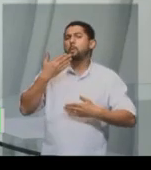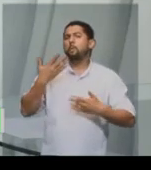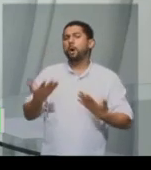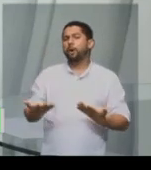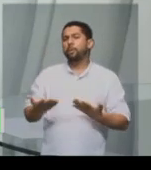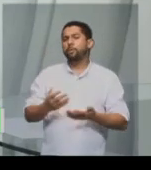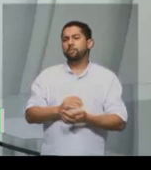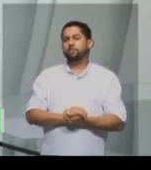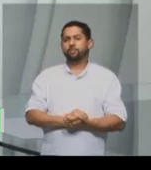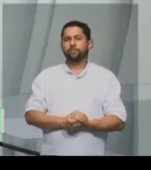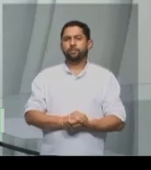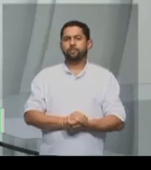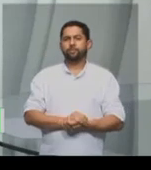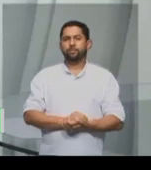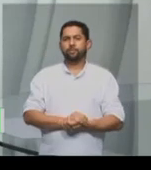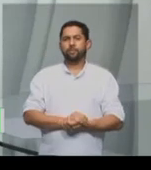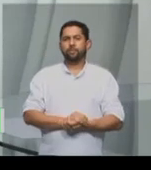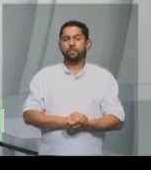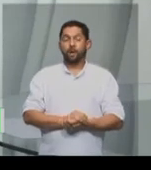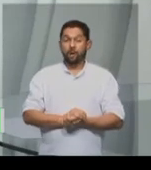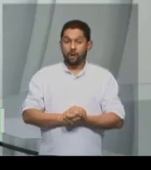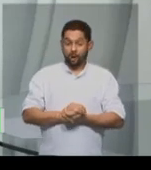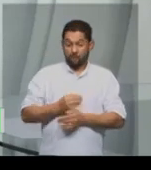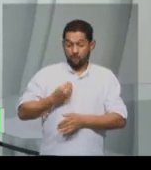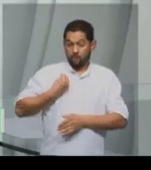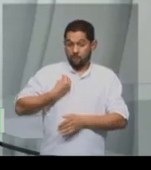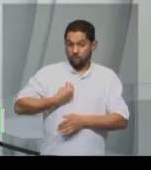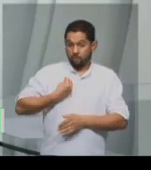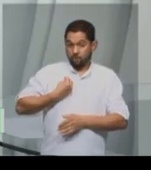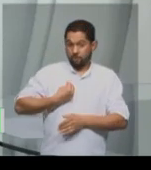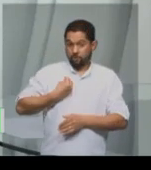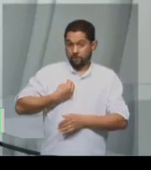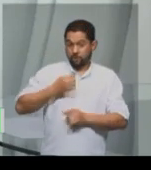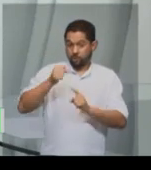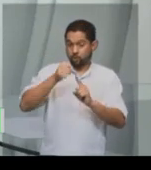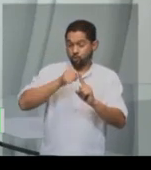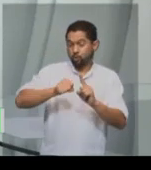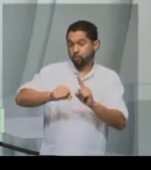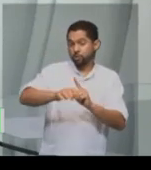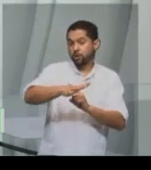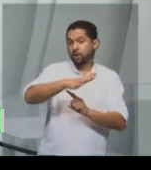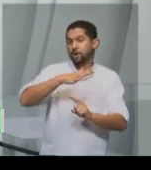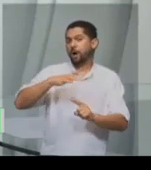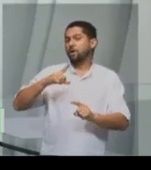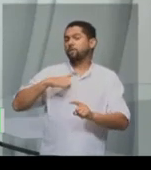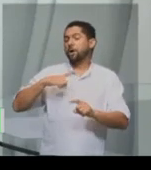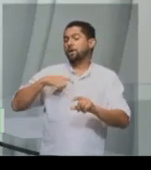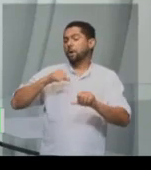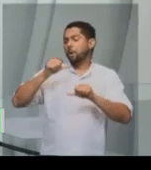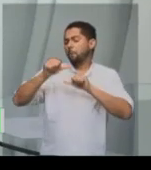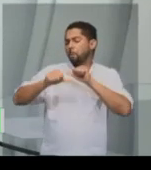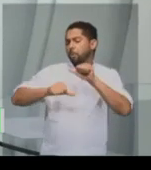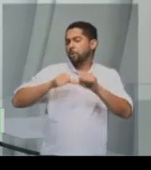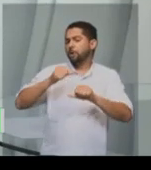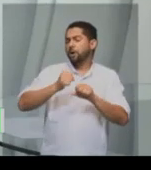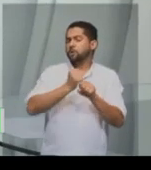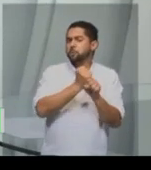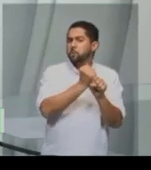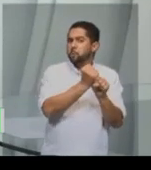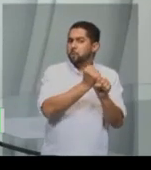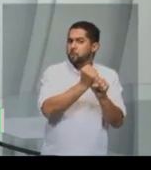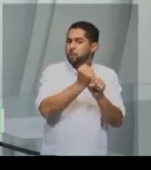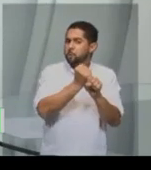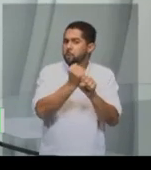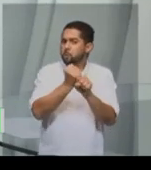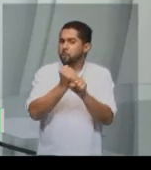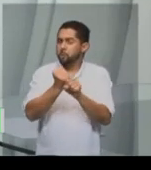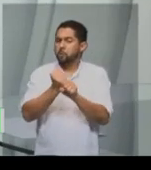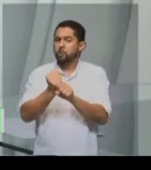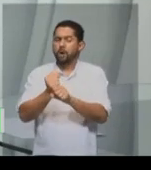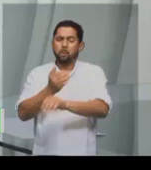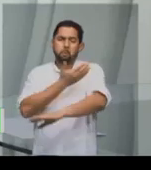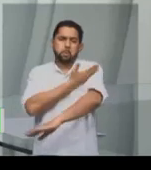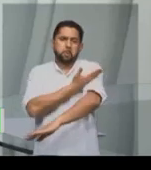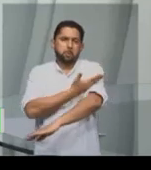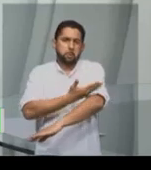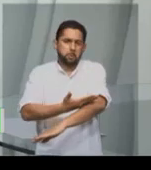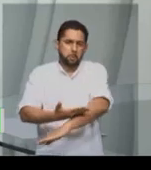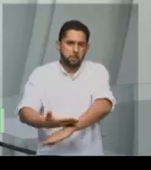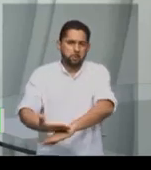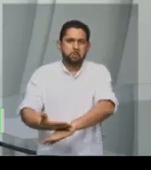convivência em sociedade, vão se modificando ao longo do tempo. São hábitos,